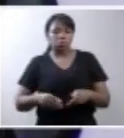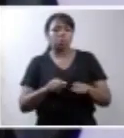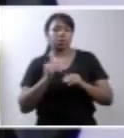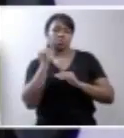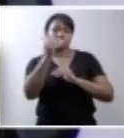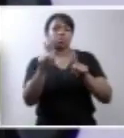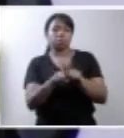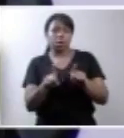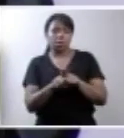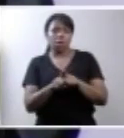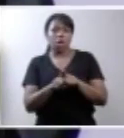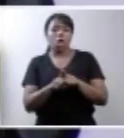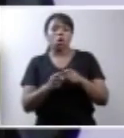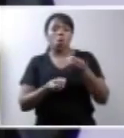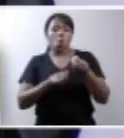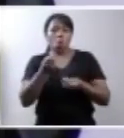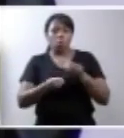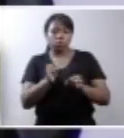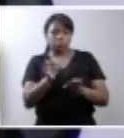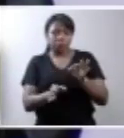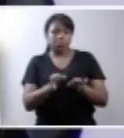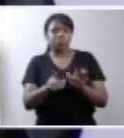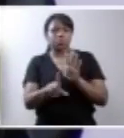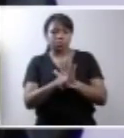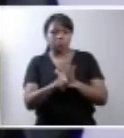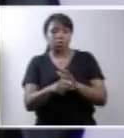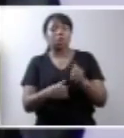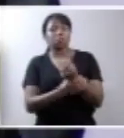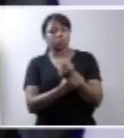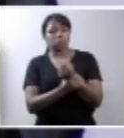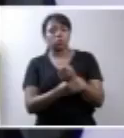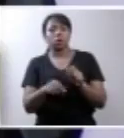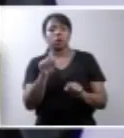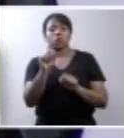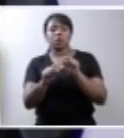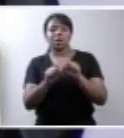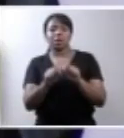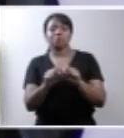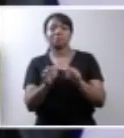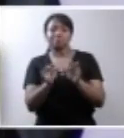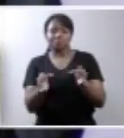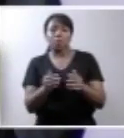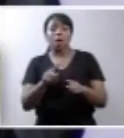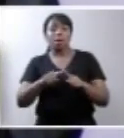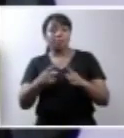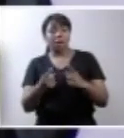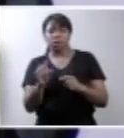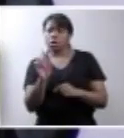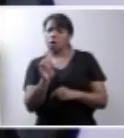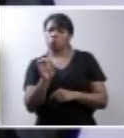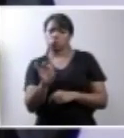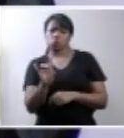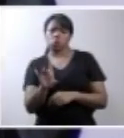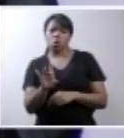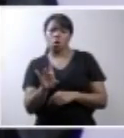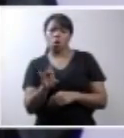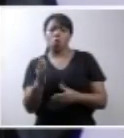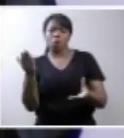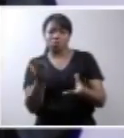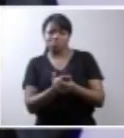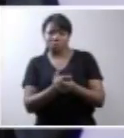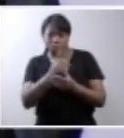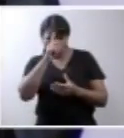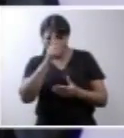a uma prestação jurisdicional segura e harmônica não só com ordenamento